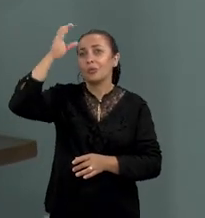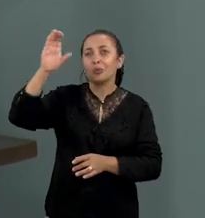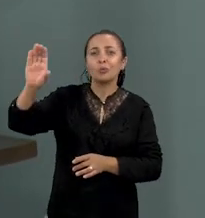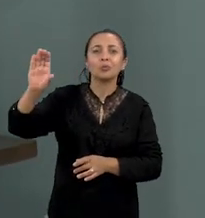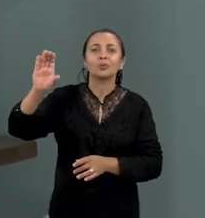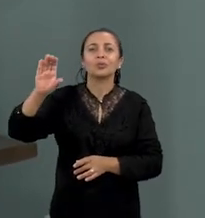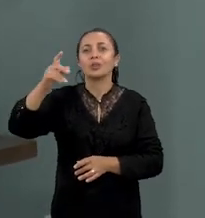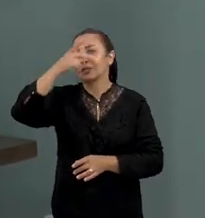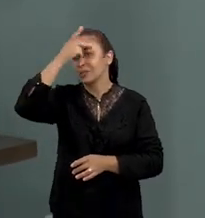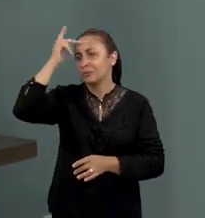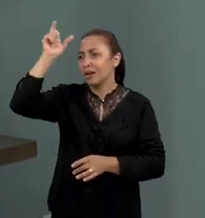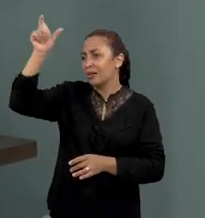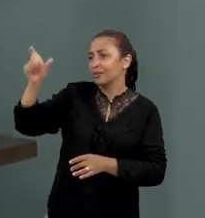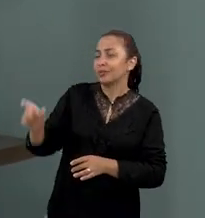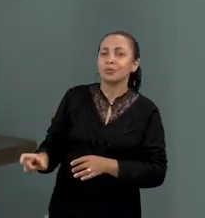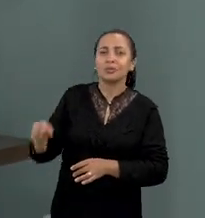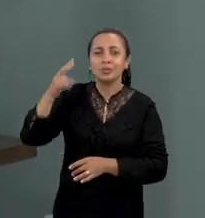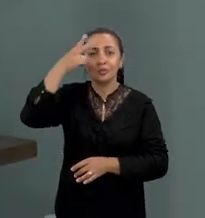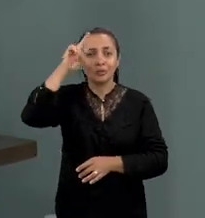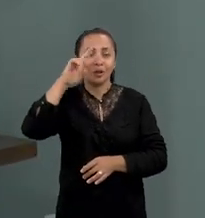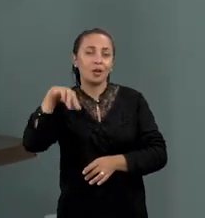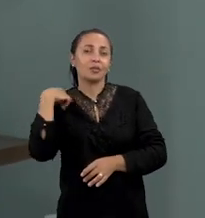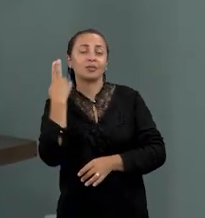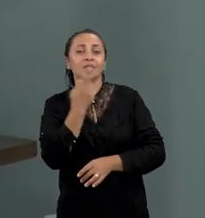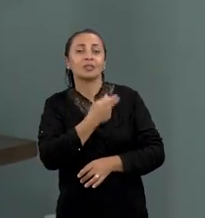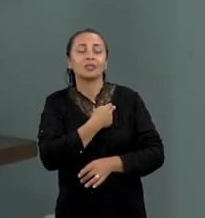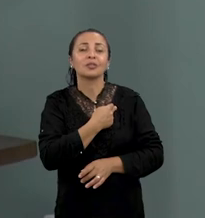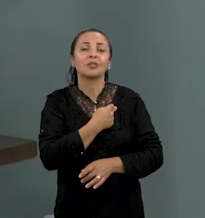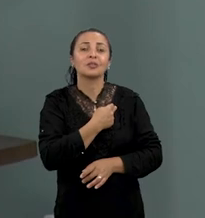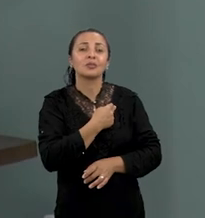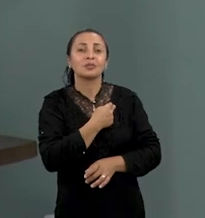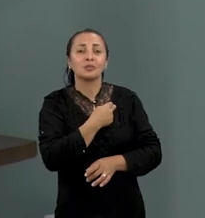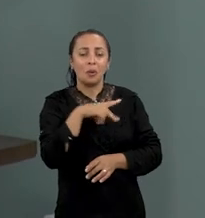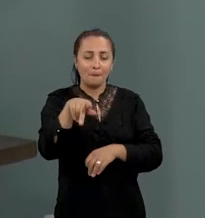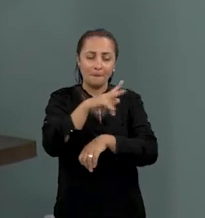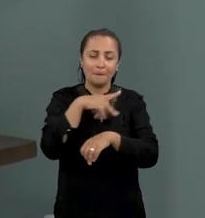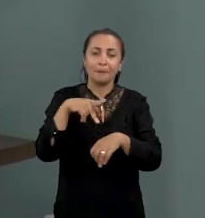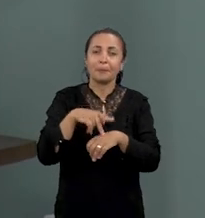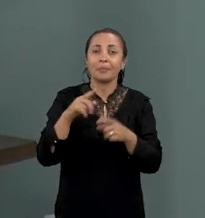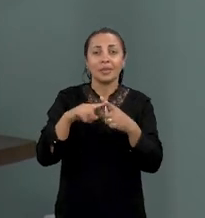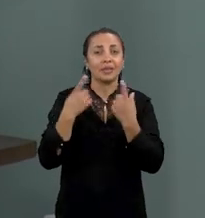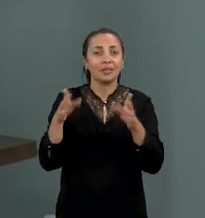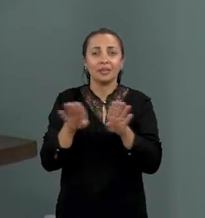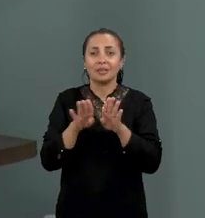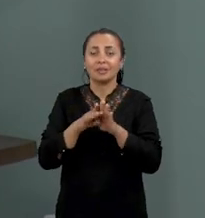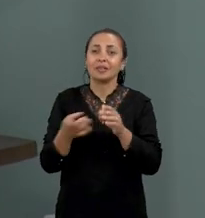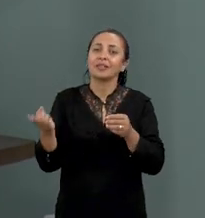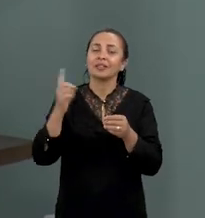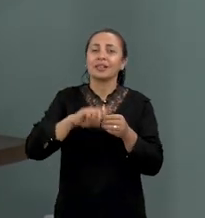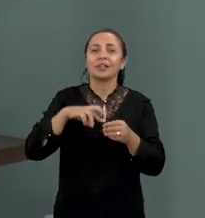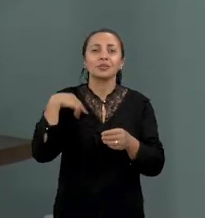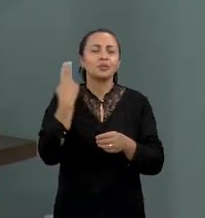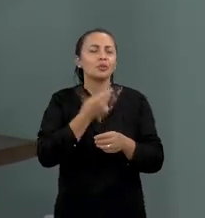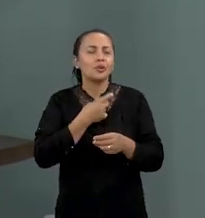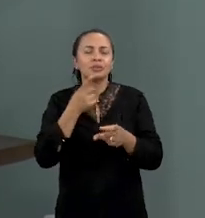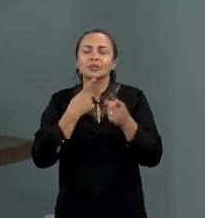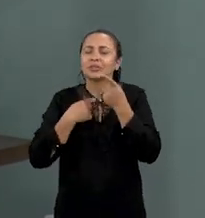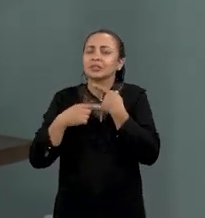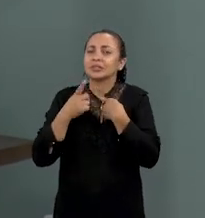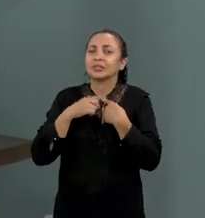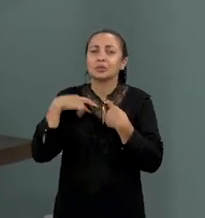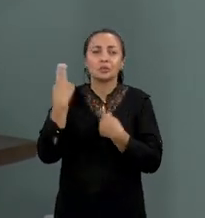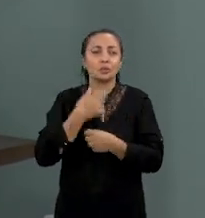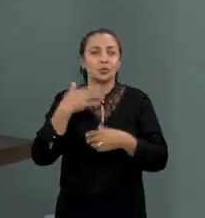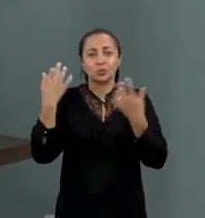cultura, de personagens históricos do nosso país, mas traz também os nossos anseios,